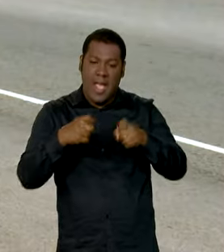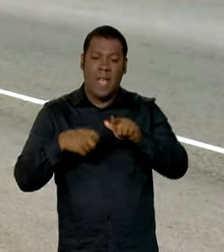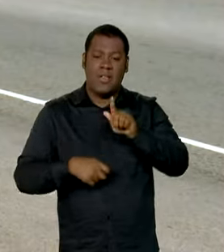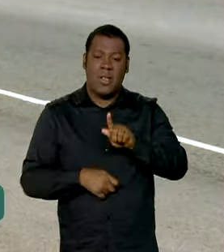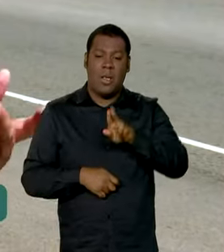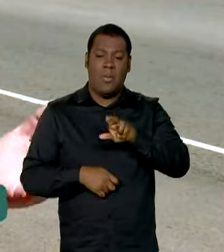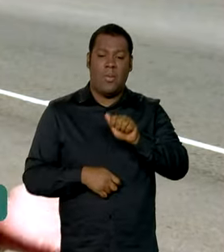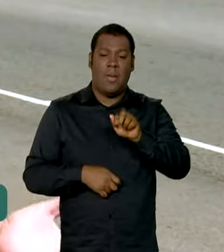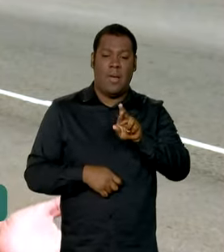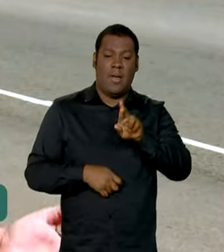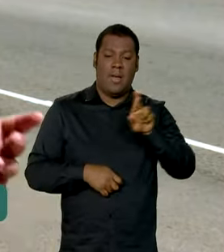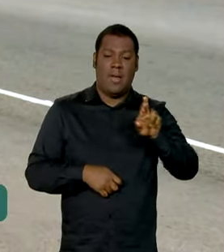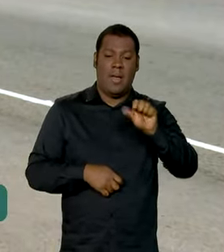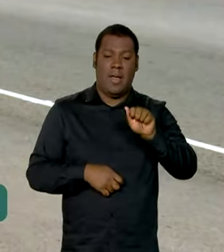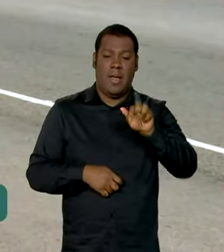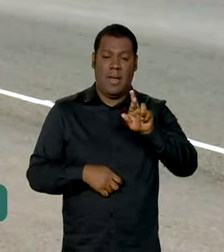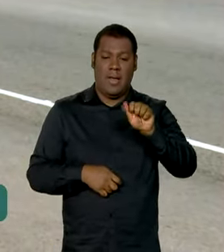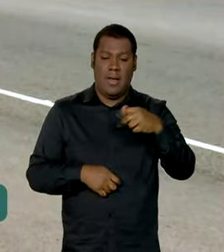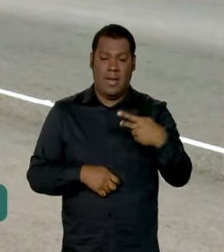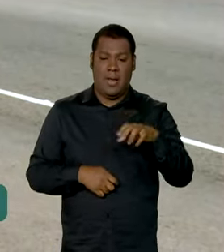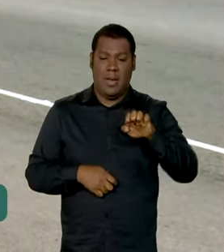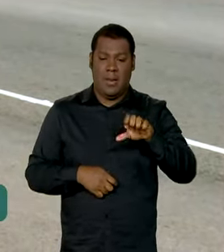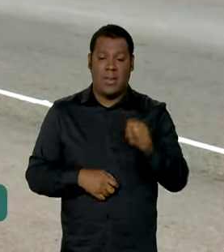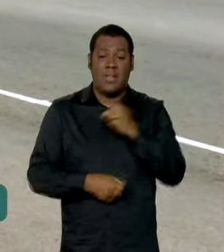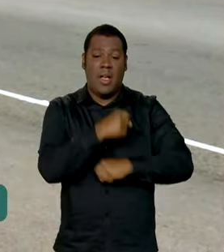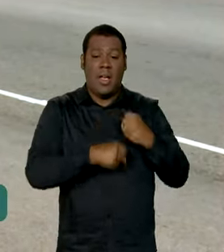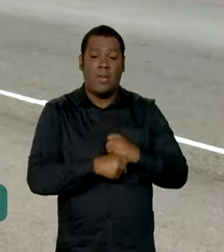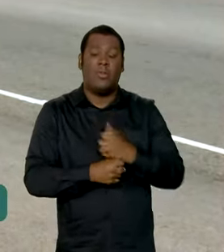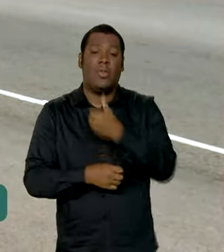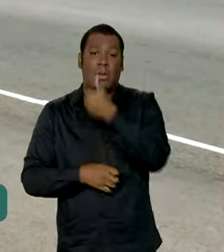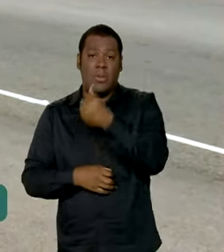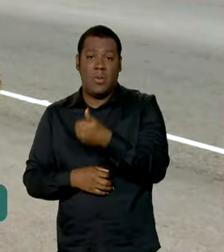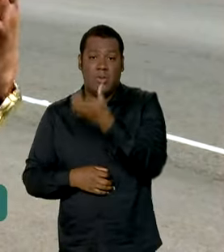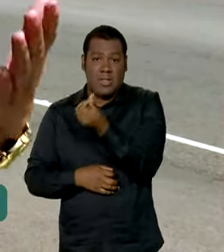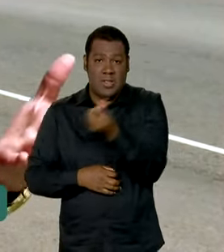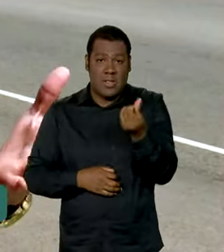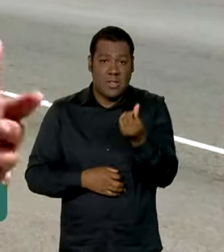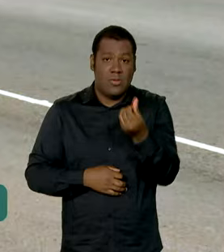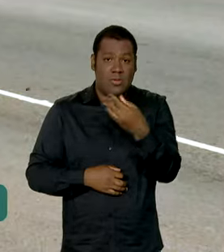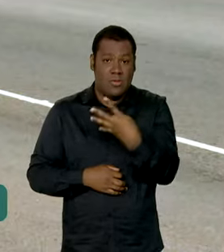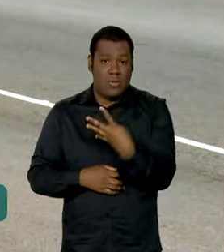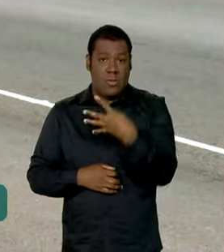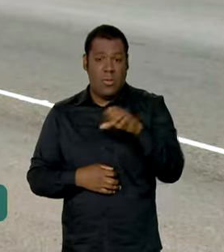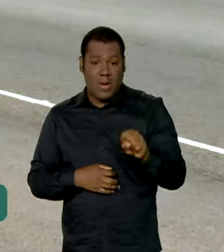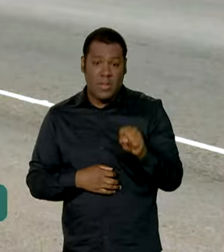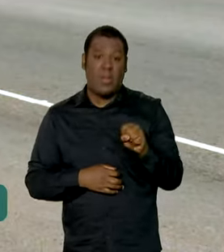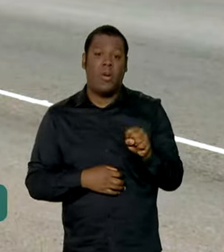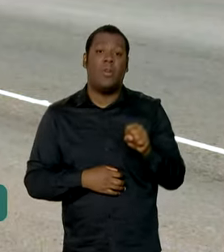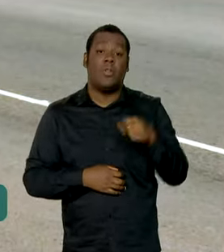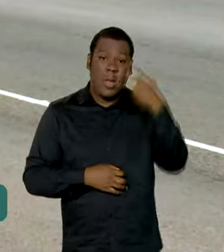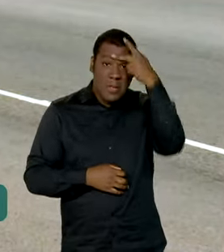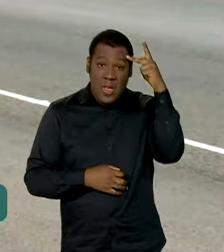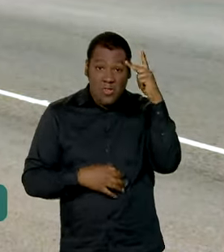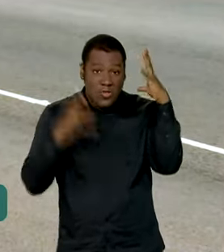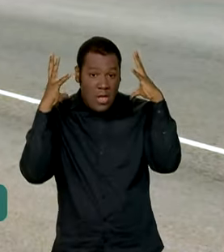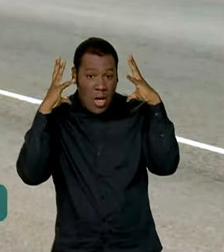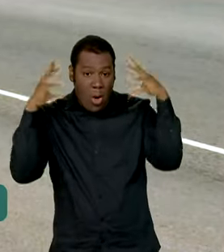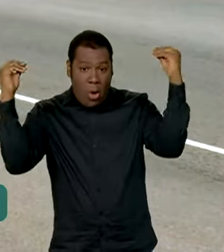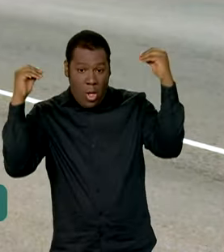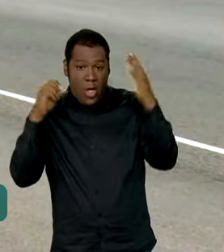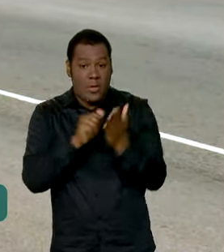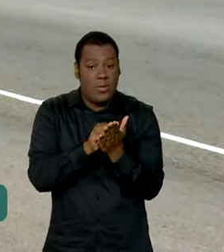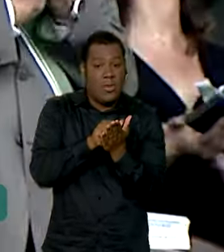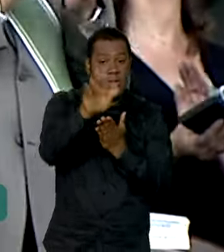brasileiros lutaram em Recife, em 1648, para expulsar os holandeses e fundaram as primeiras bases do